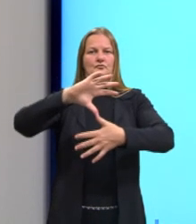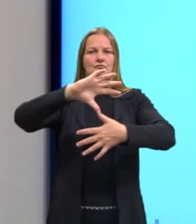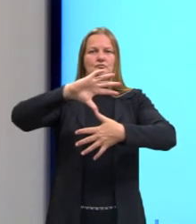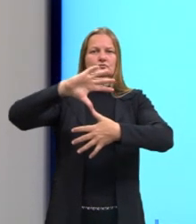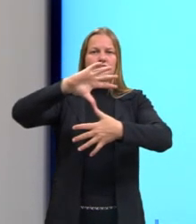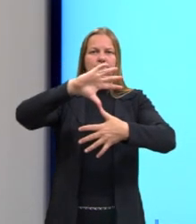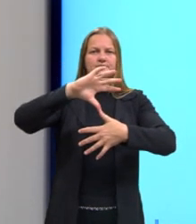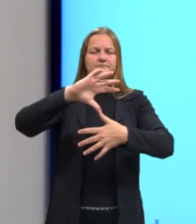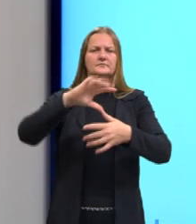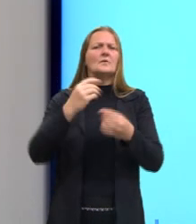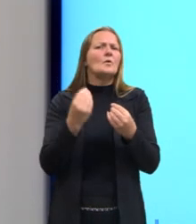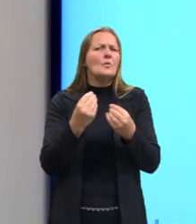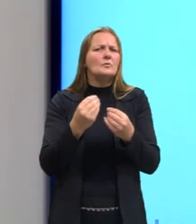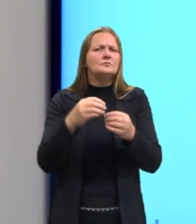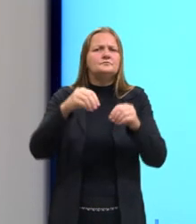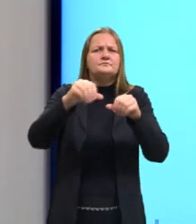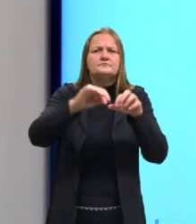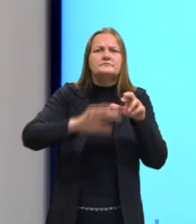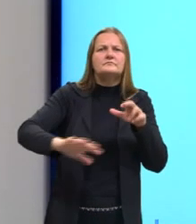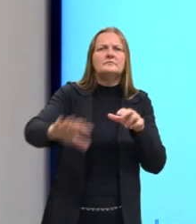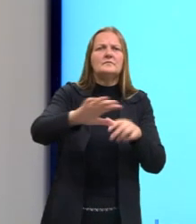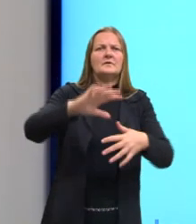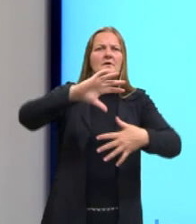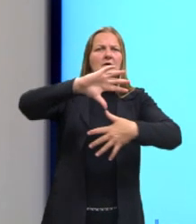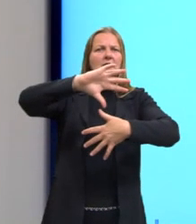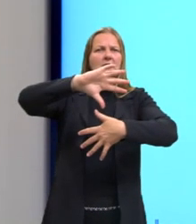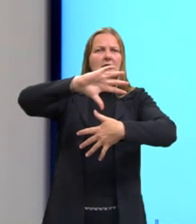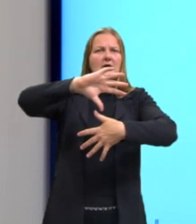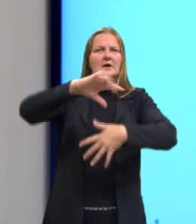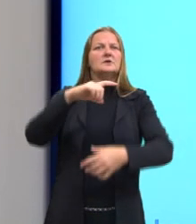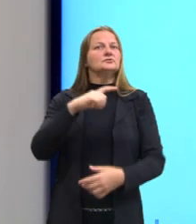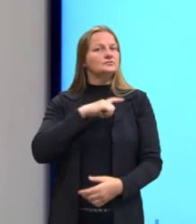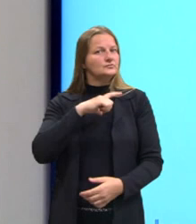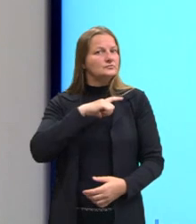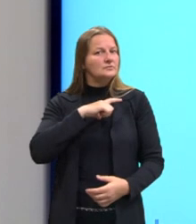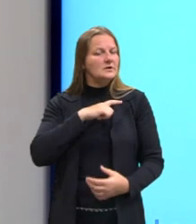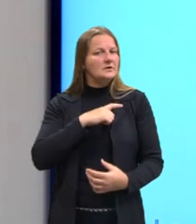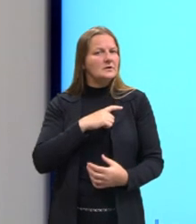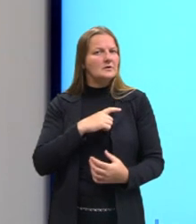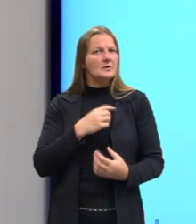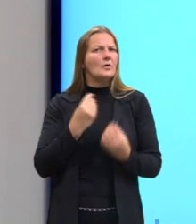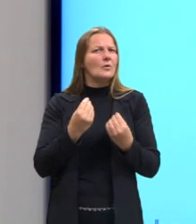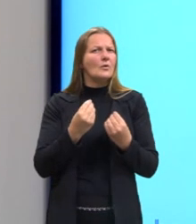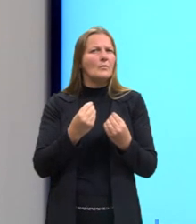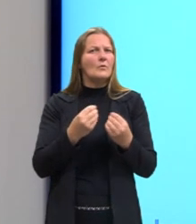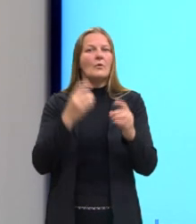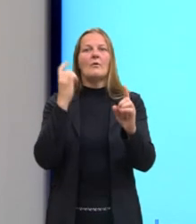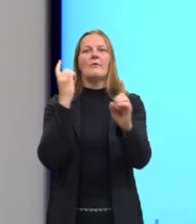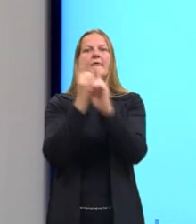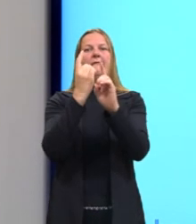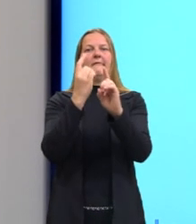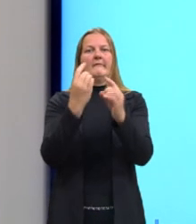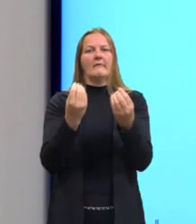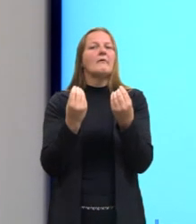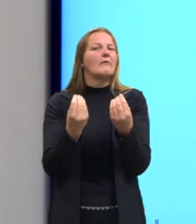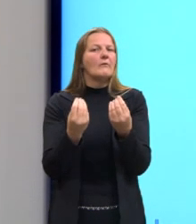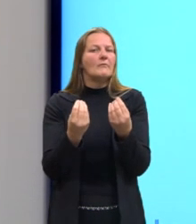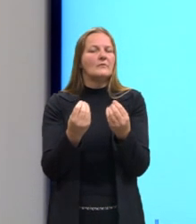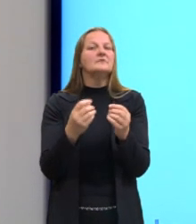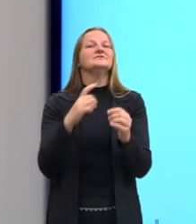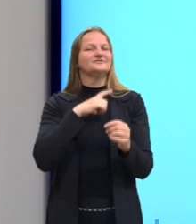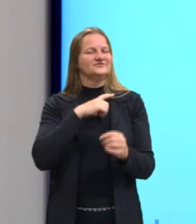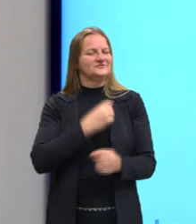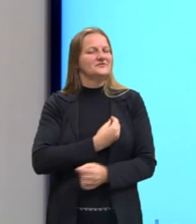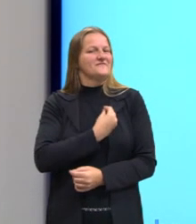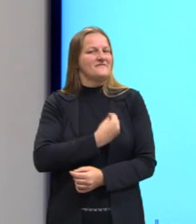uma terra que, na própria cartografia, já existe, pode ser descoberta. Na verdade, ela já